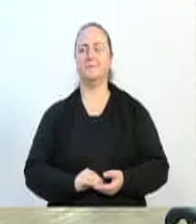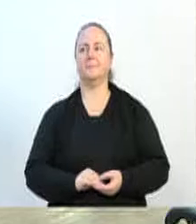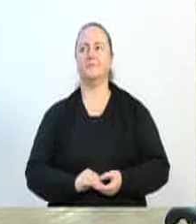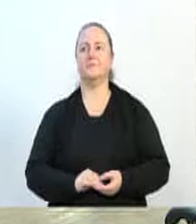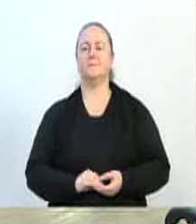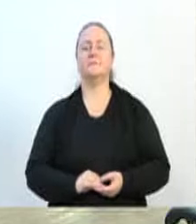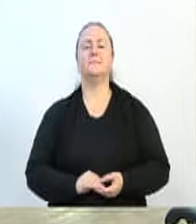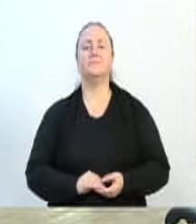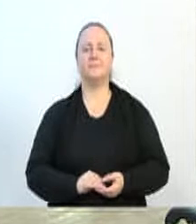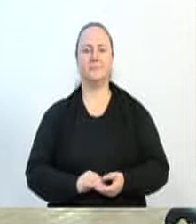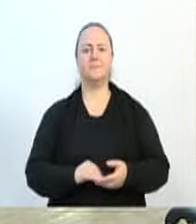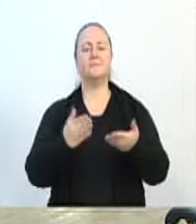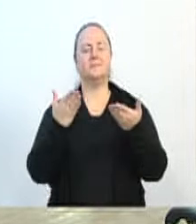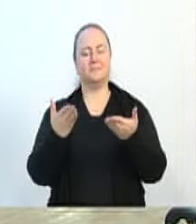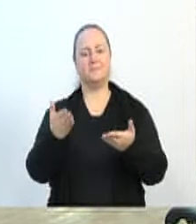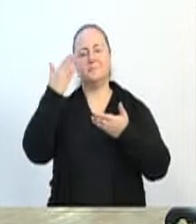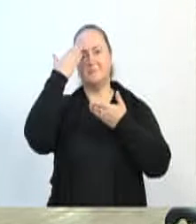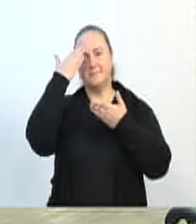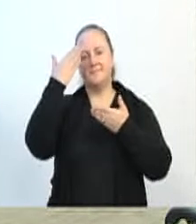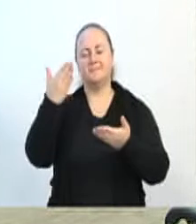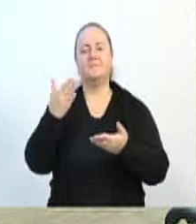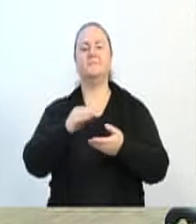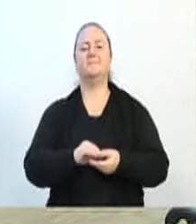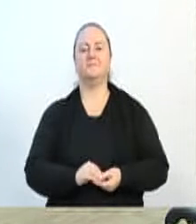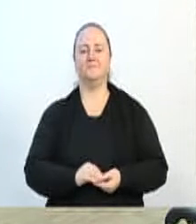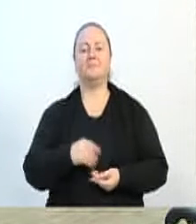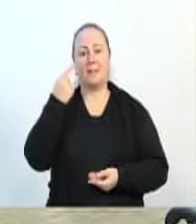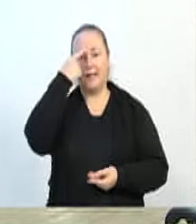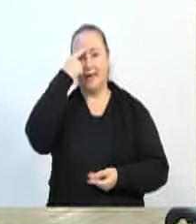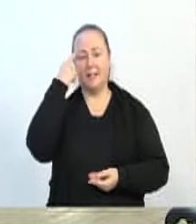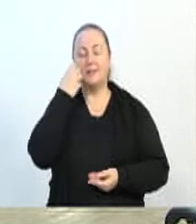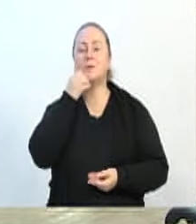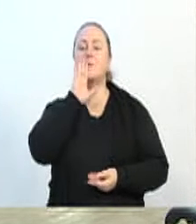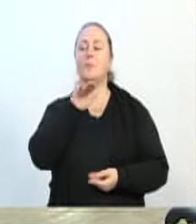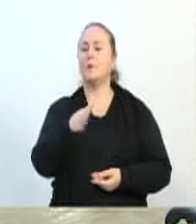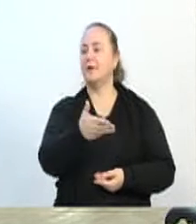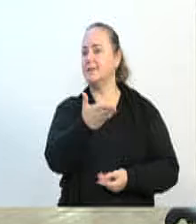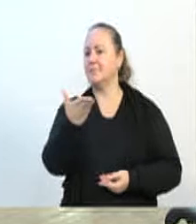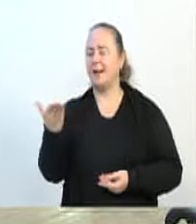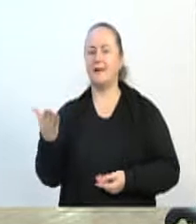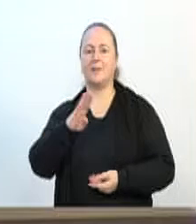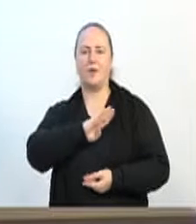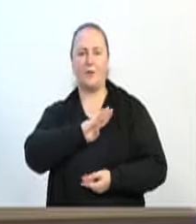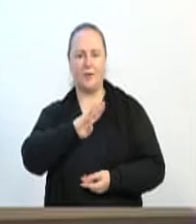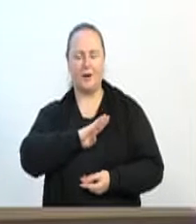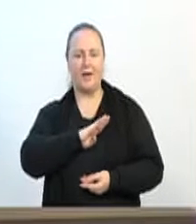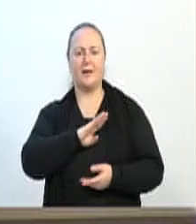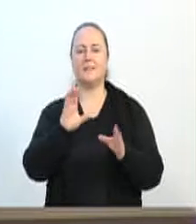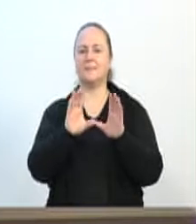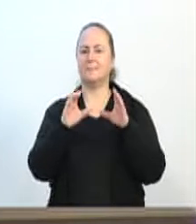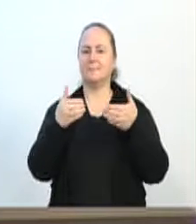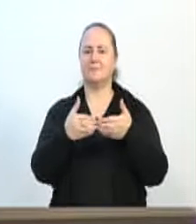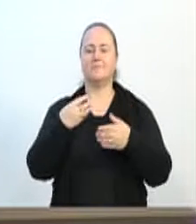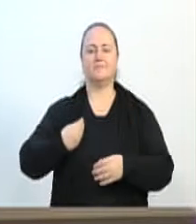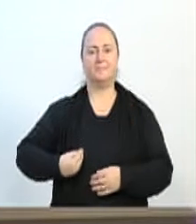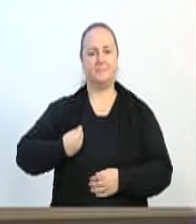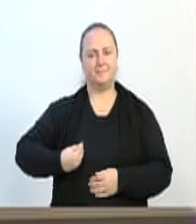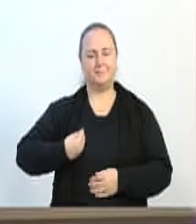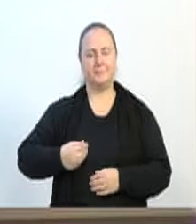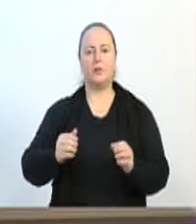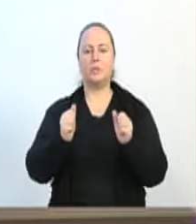Obrigada, vereadorito. Boa tarde, colegas vereadores. Boa tarde à comunidade que está nos acompanhando.